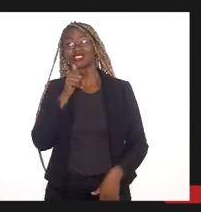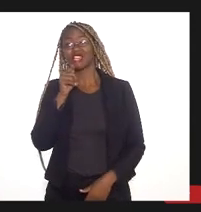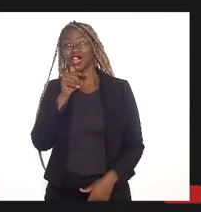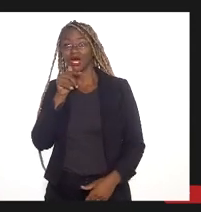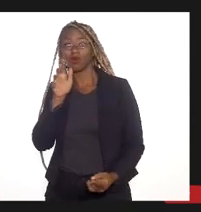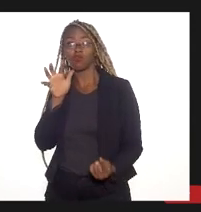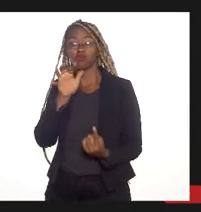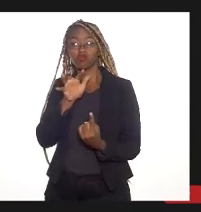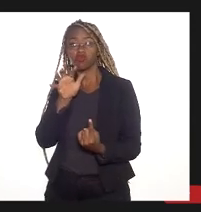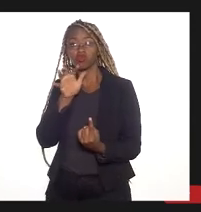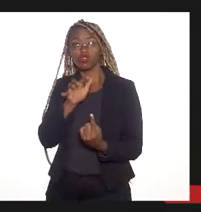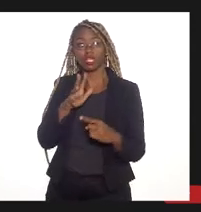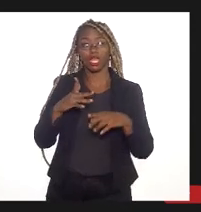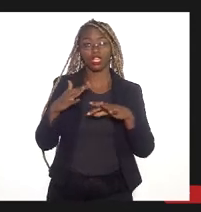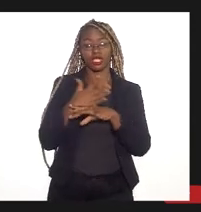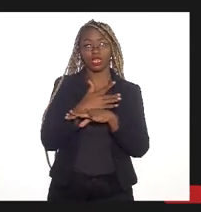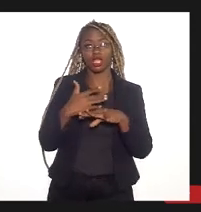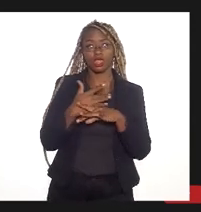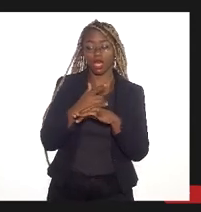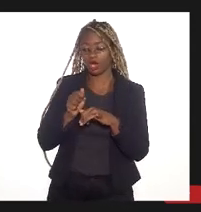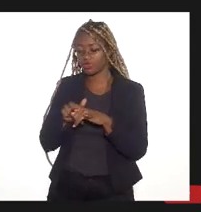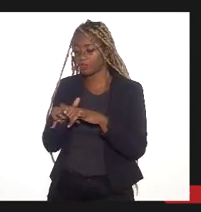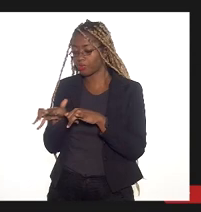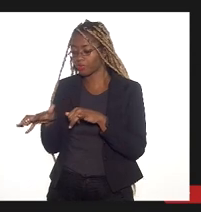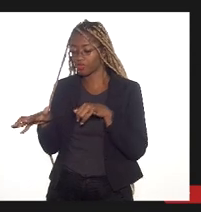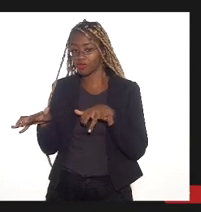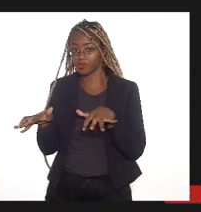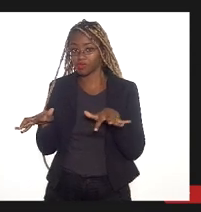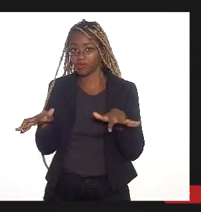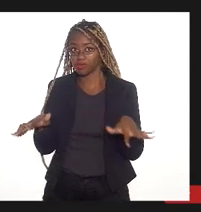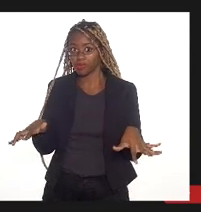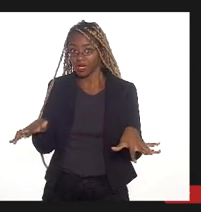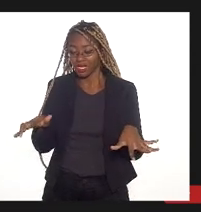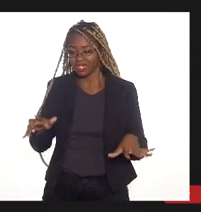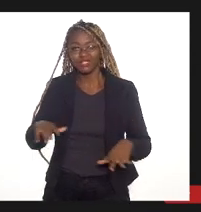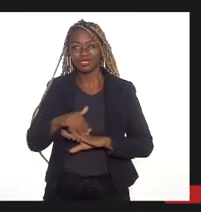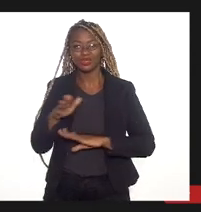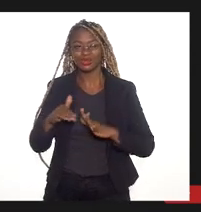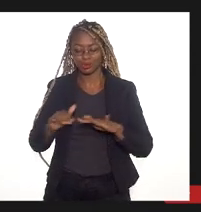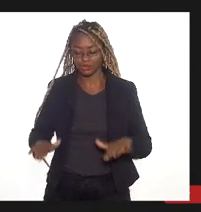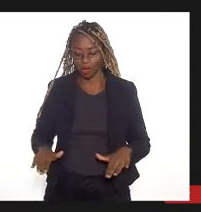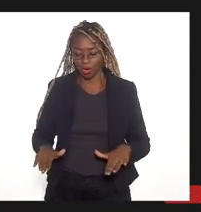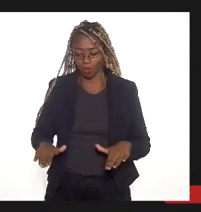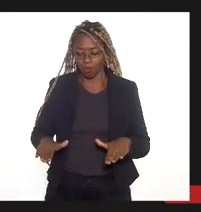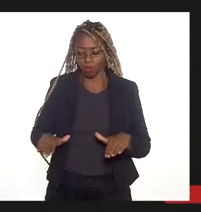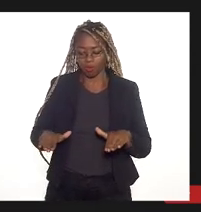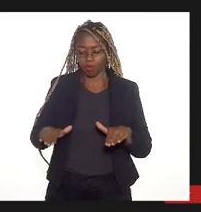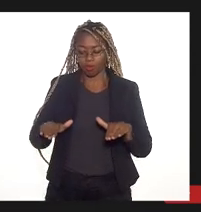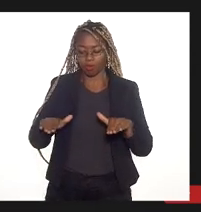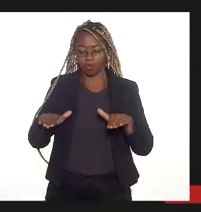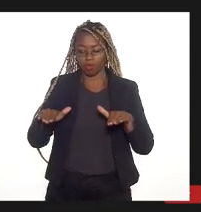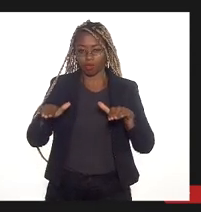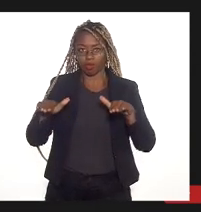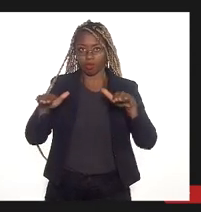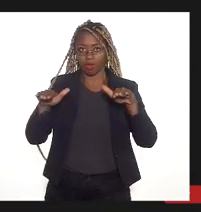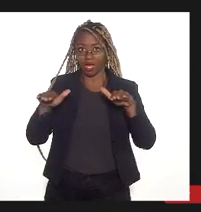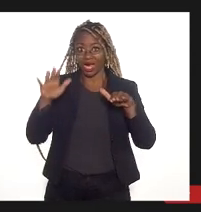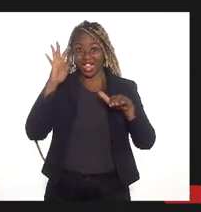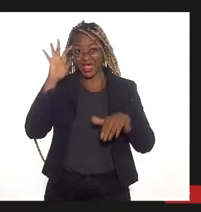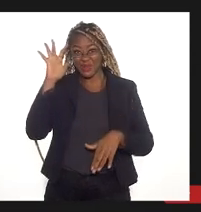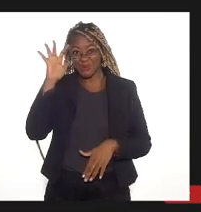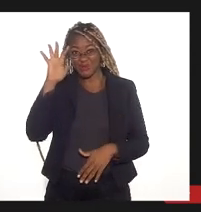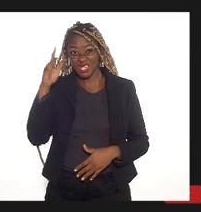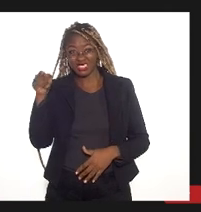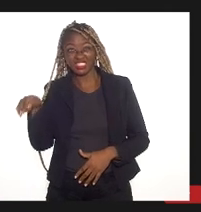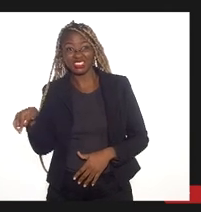cidades, os afluentes e levando enchente para vários lugares. Agora, imagine a maré alta, mais alta, que a maré de